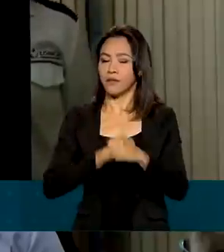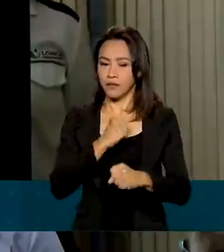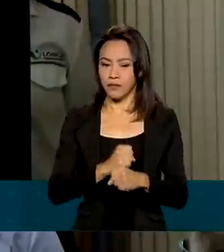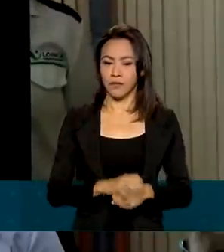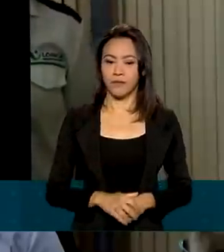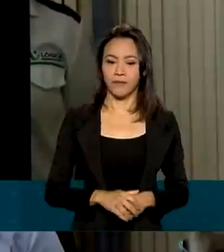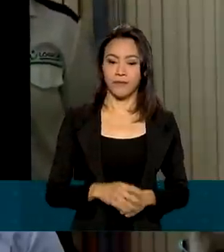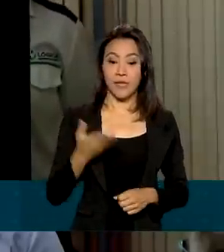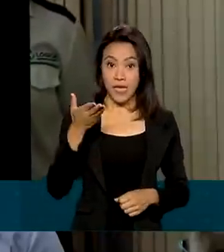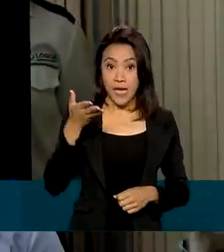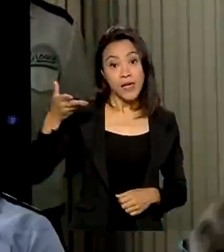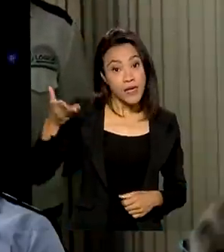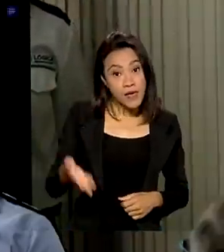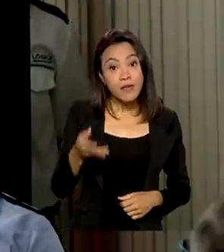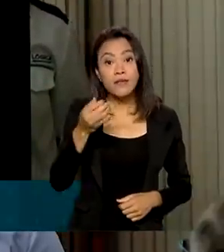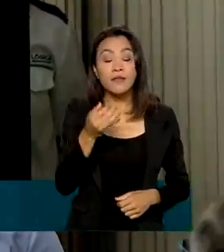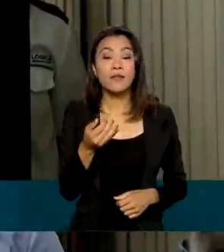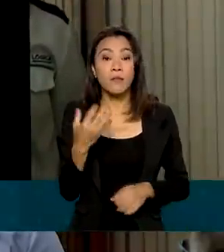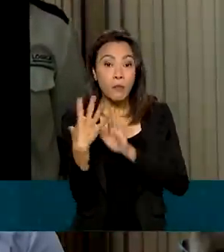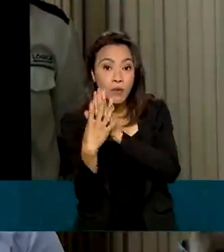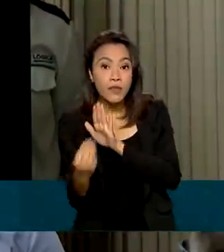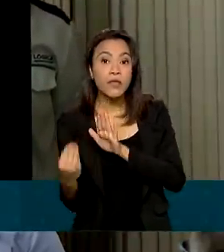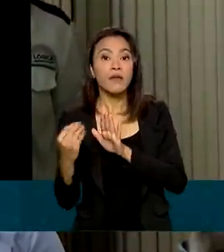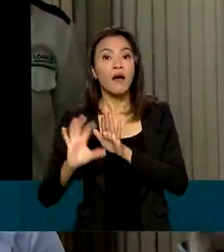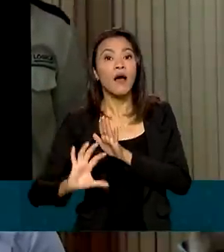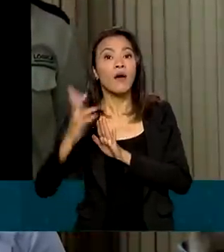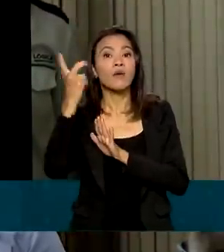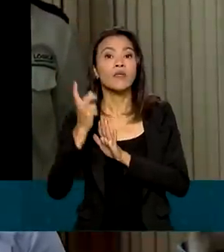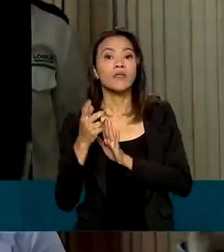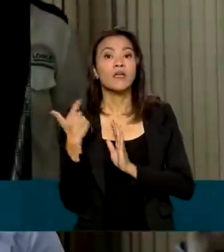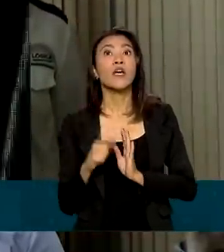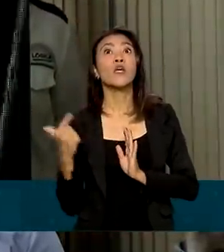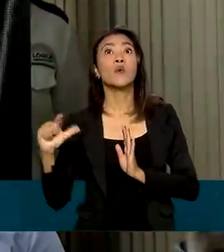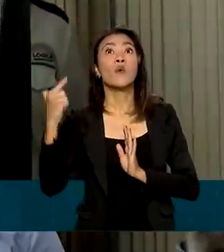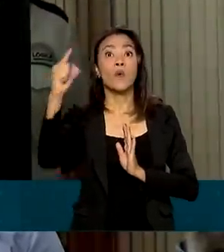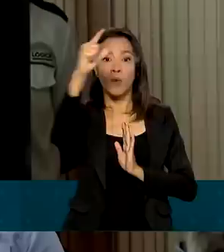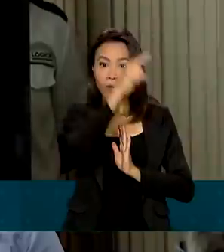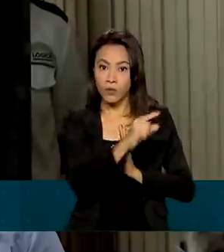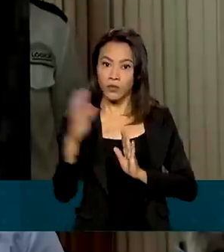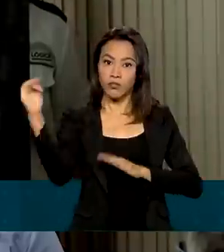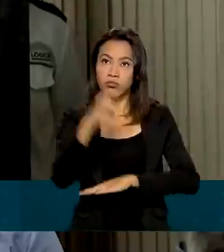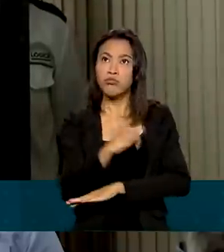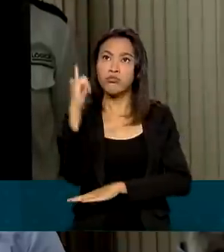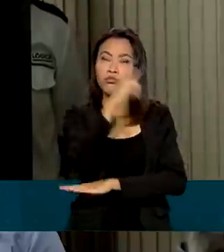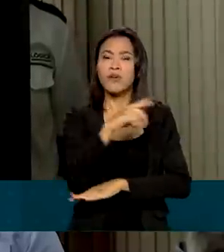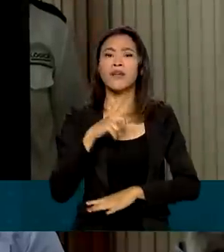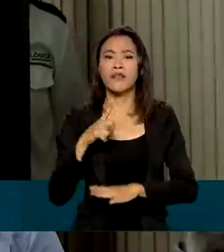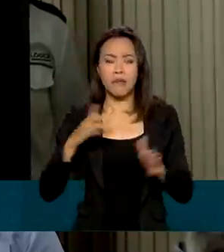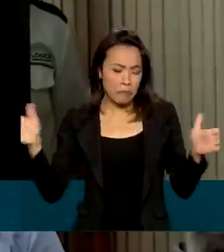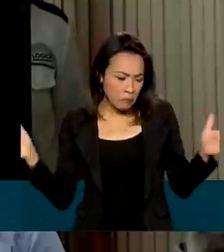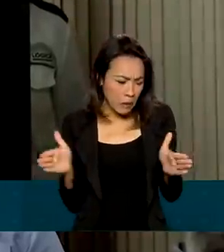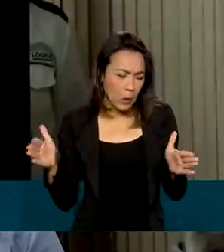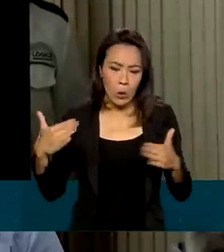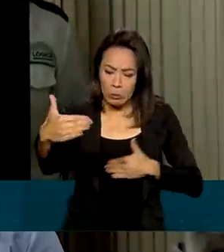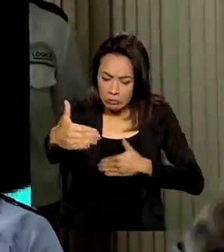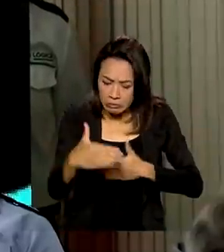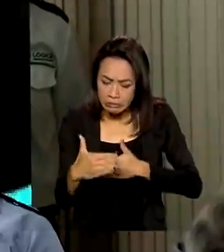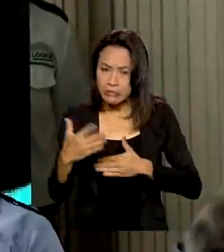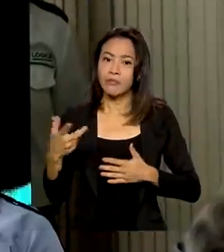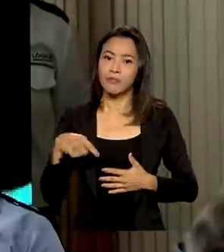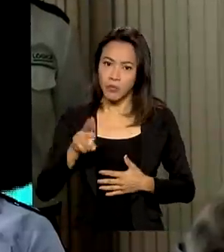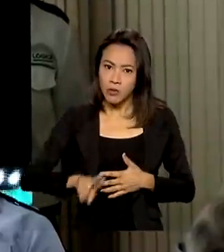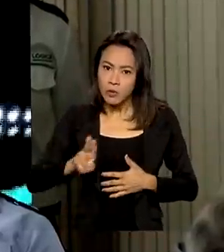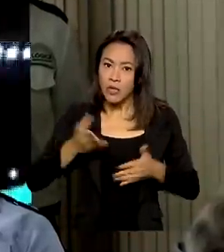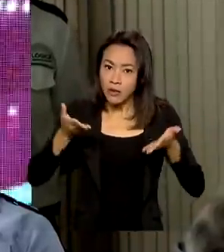esse exemplo e que essas coisas aconteçam agora em outros aeroportos que tenham restrição de pista, para que a gente possa